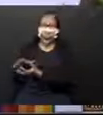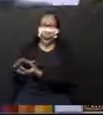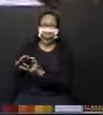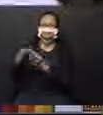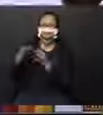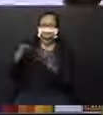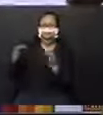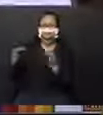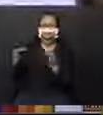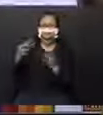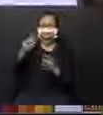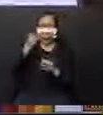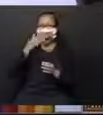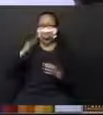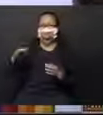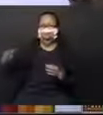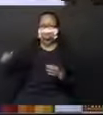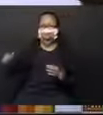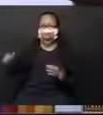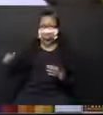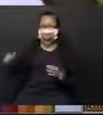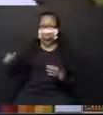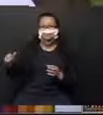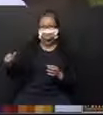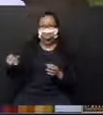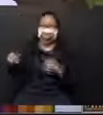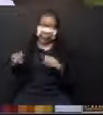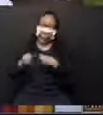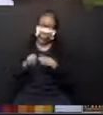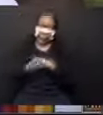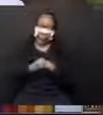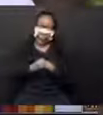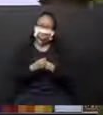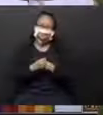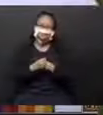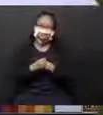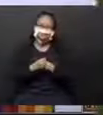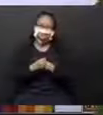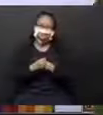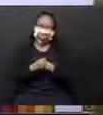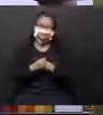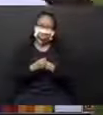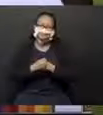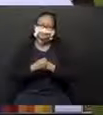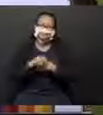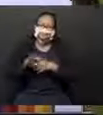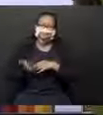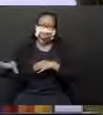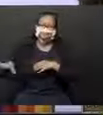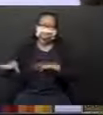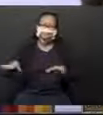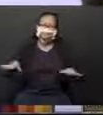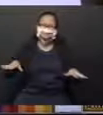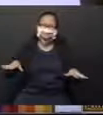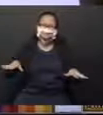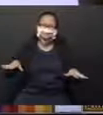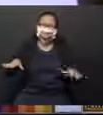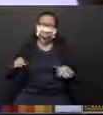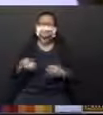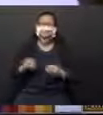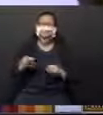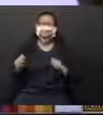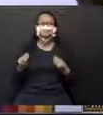crianças, estão perto, estão grudadinhas nela, estão soltas. Como que elas estão?